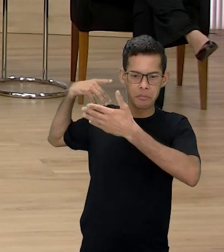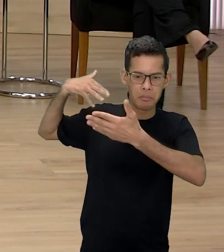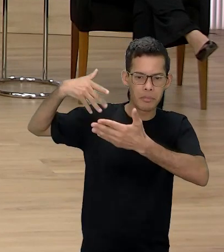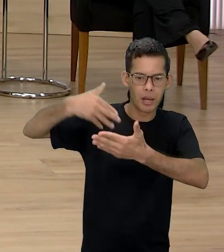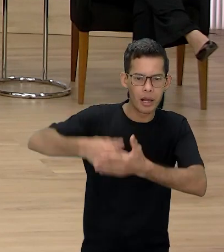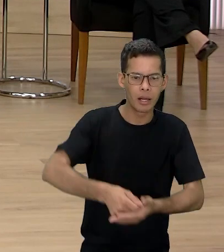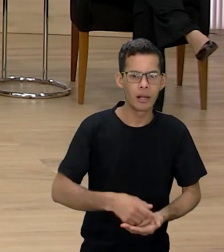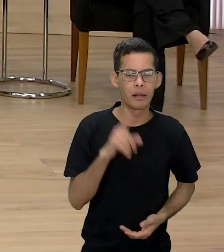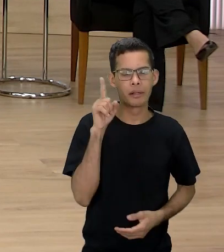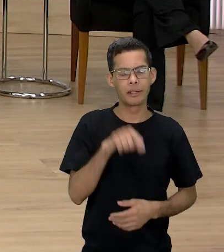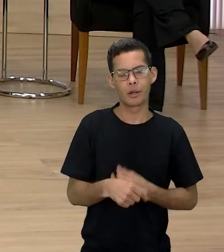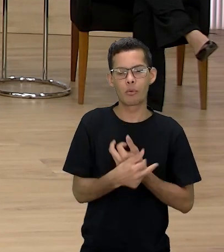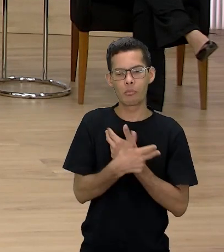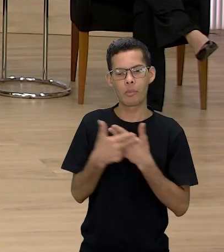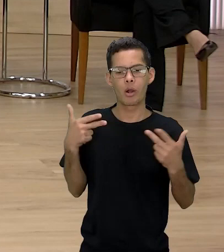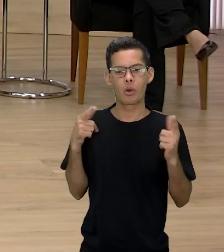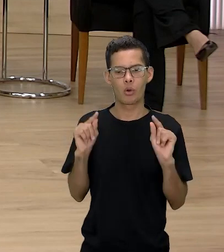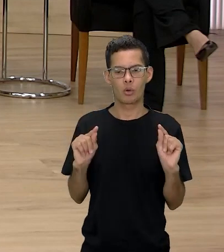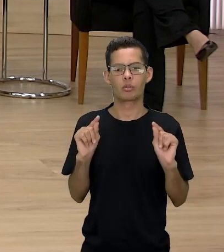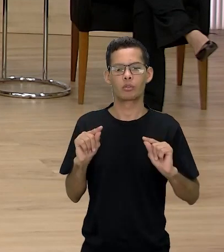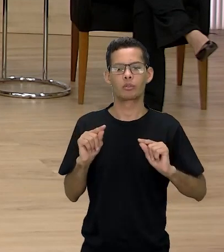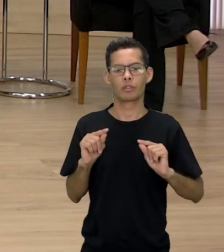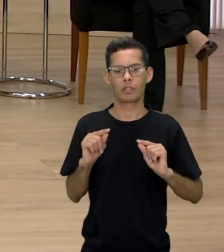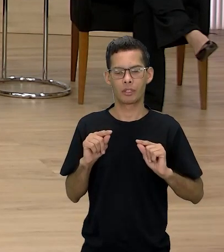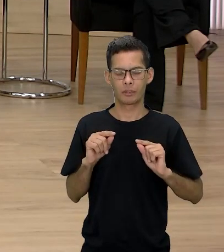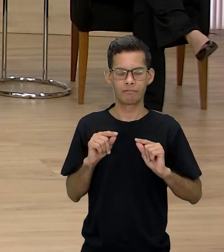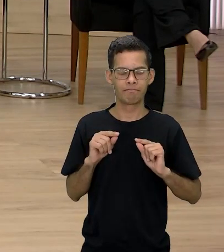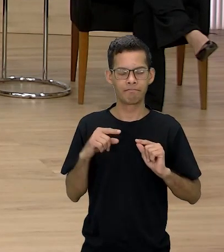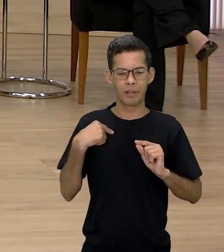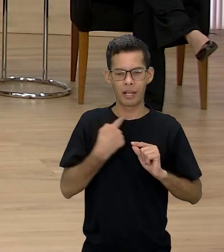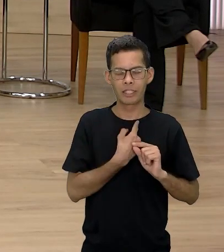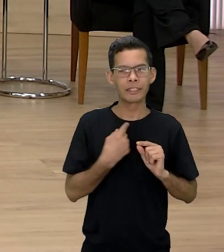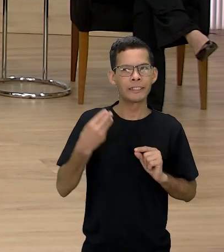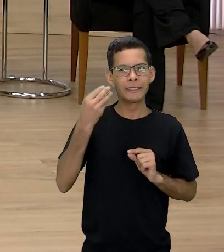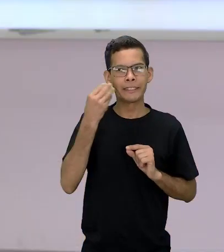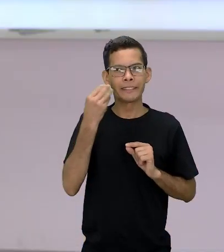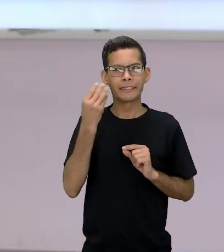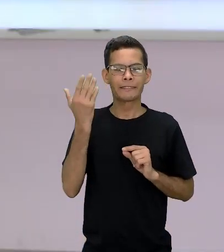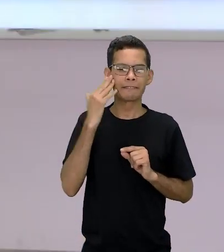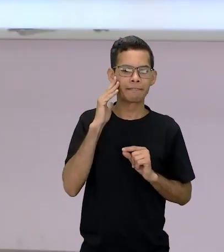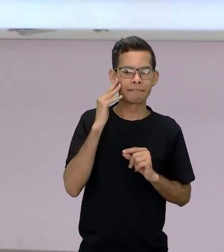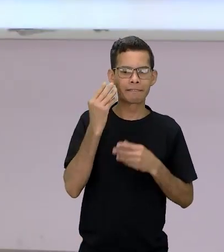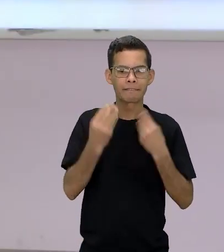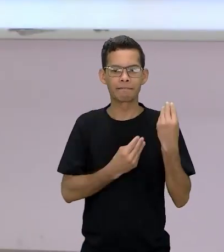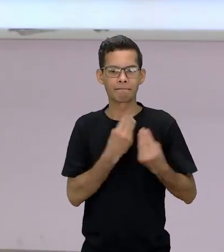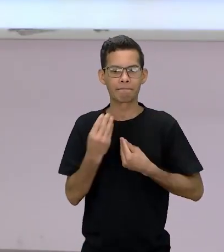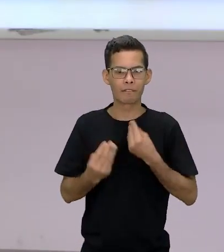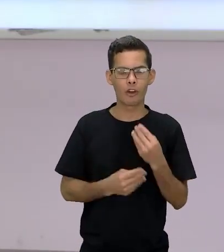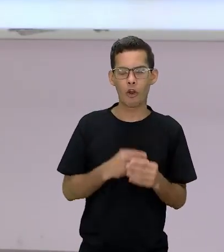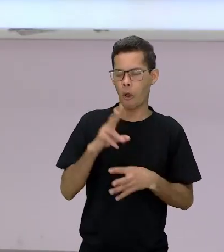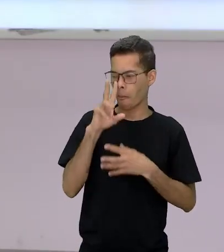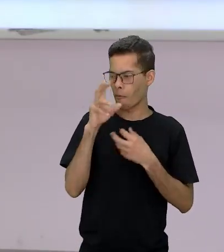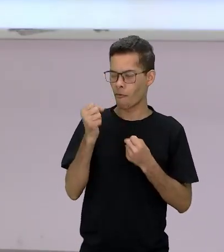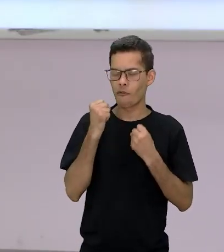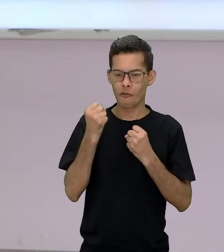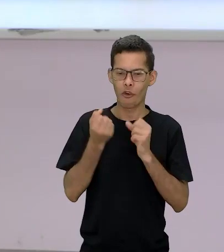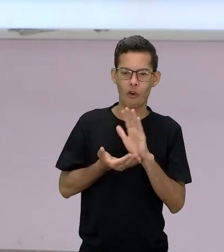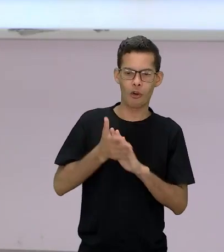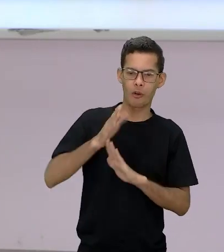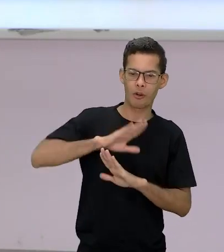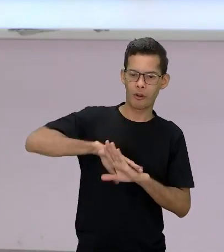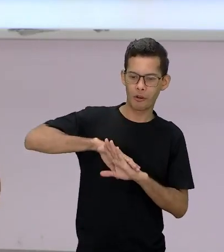é algo assim que a gente fica tentando entender né essa força extraordinária que